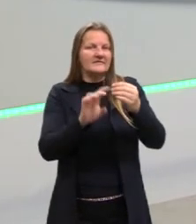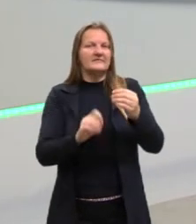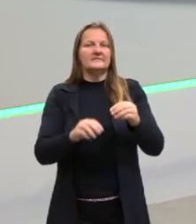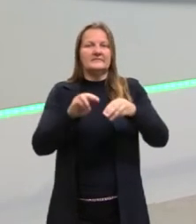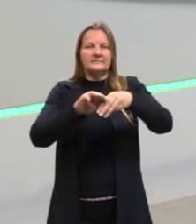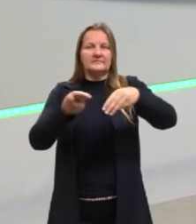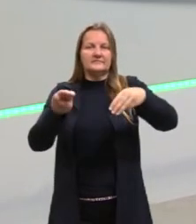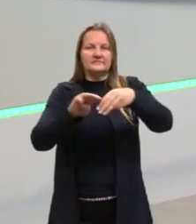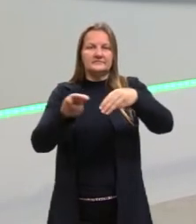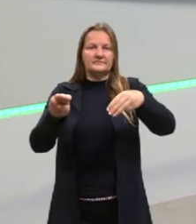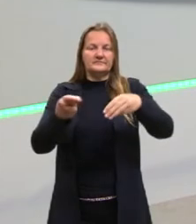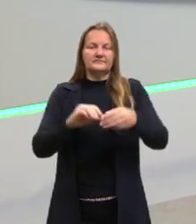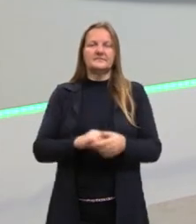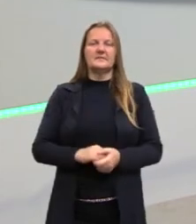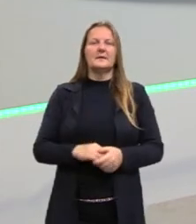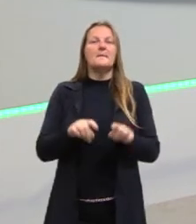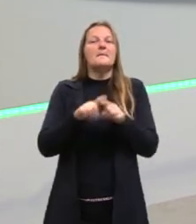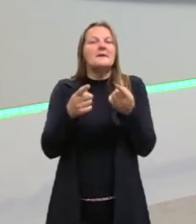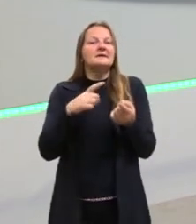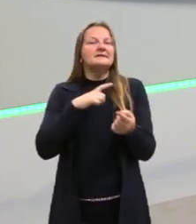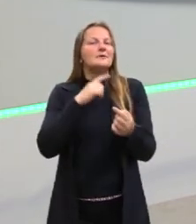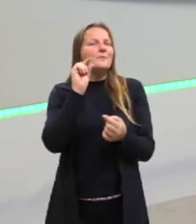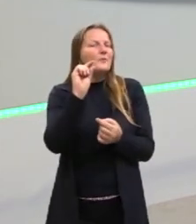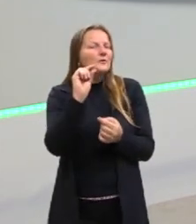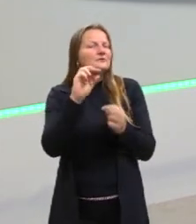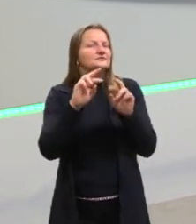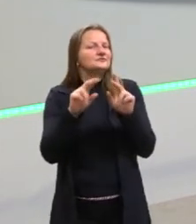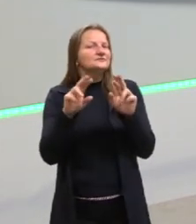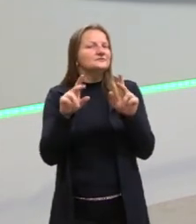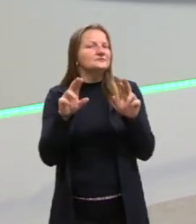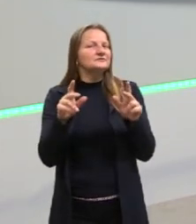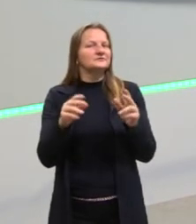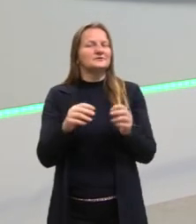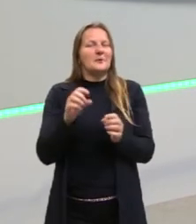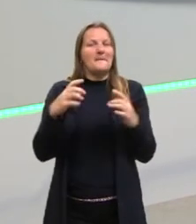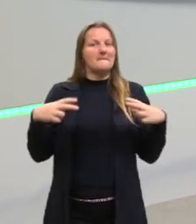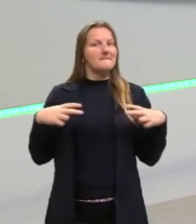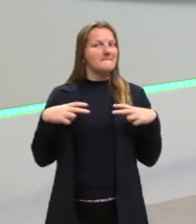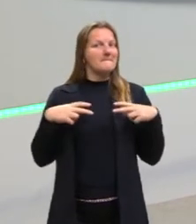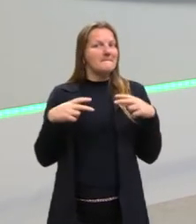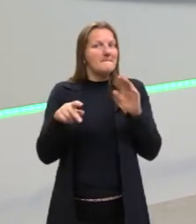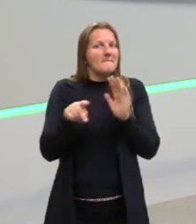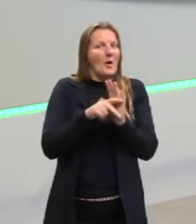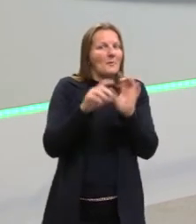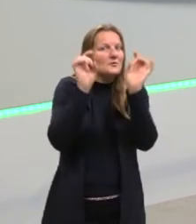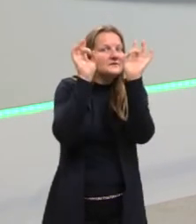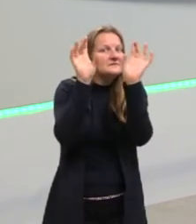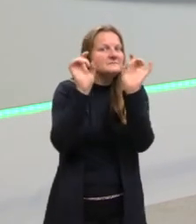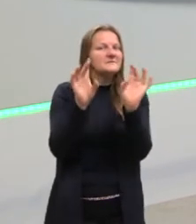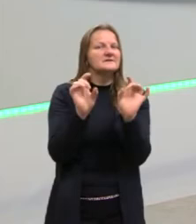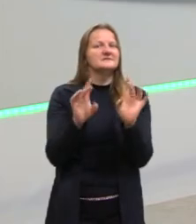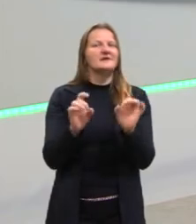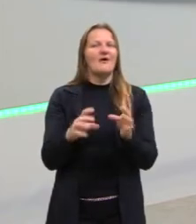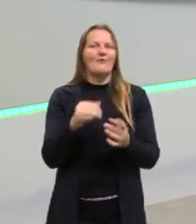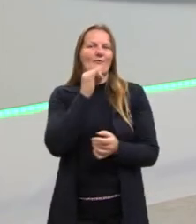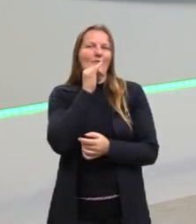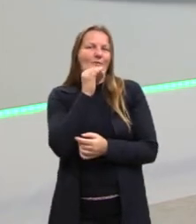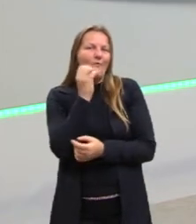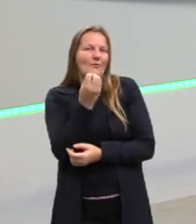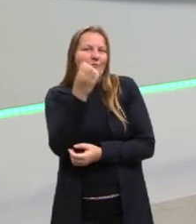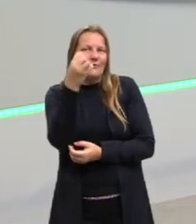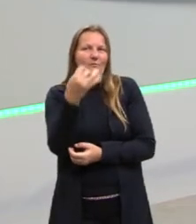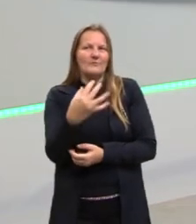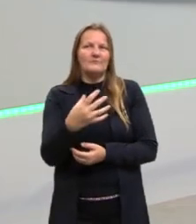Mas nós temos um caso que é um pouquinho mais particular quando a gente fala em média, que aí a gente